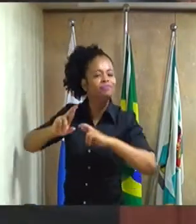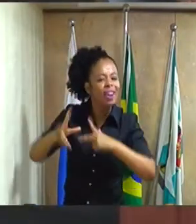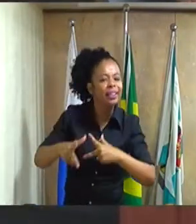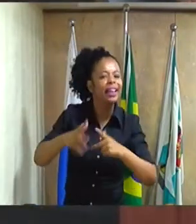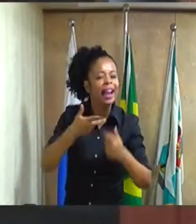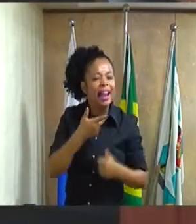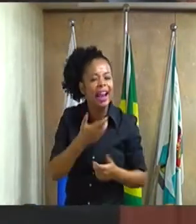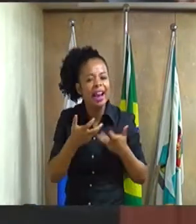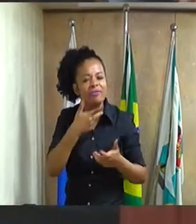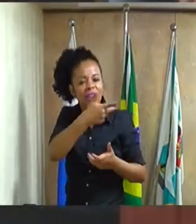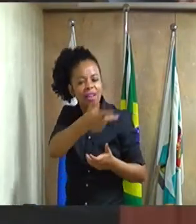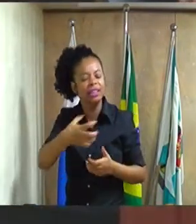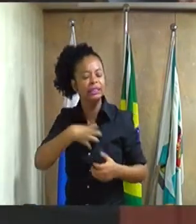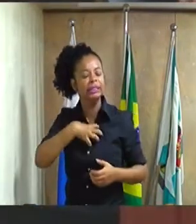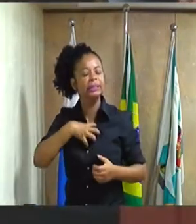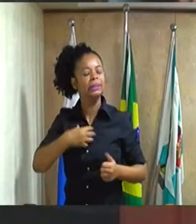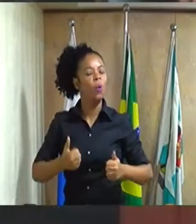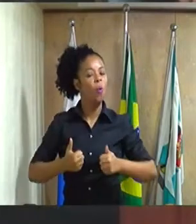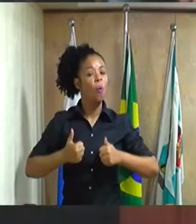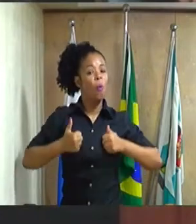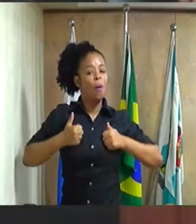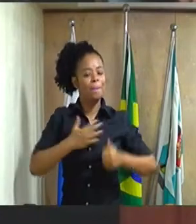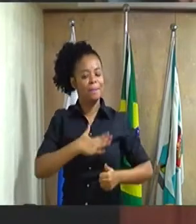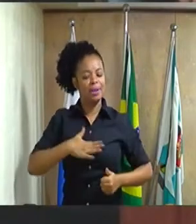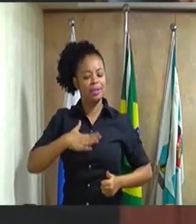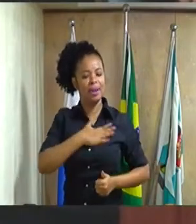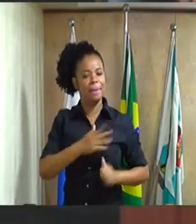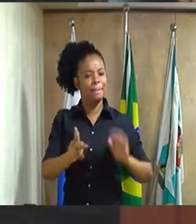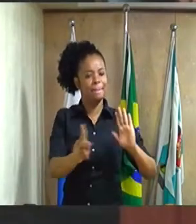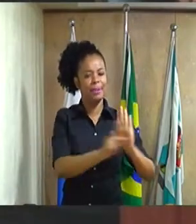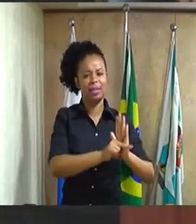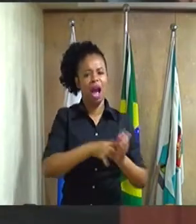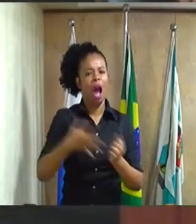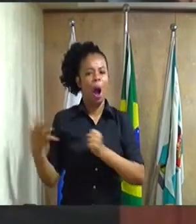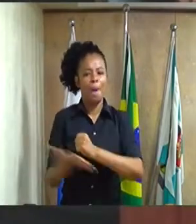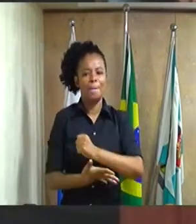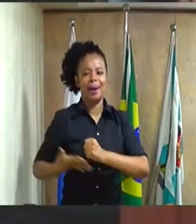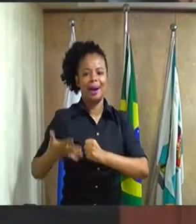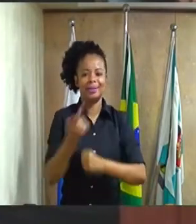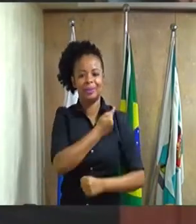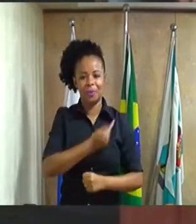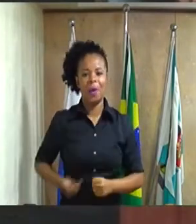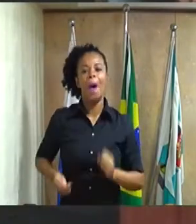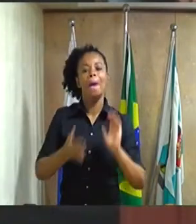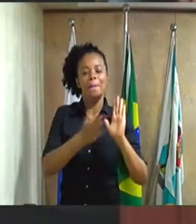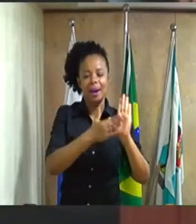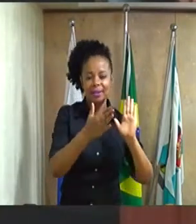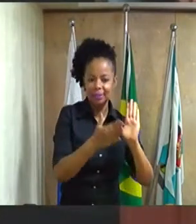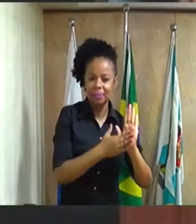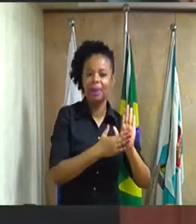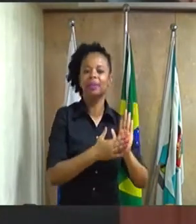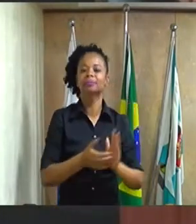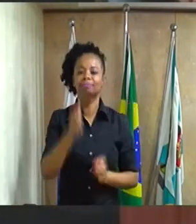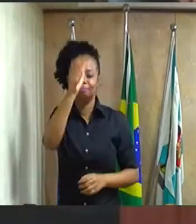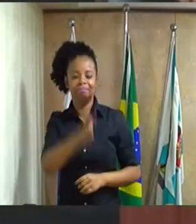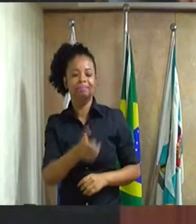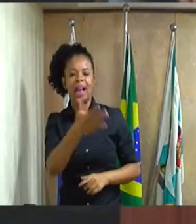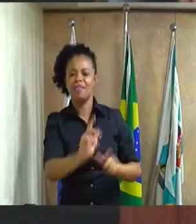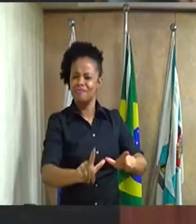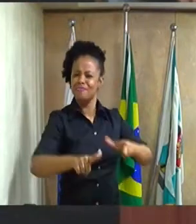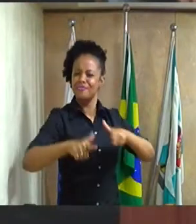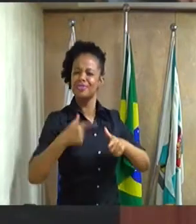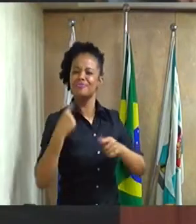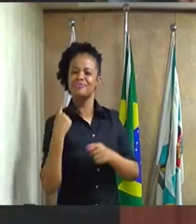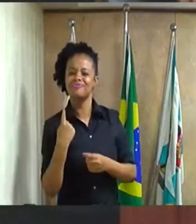momento, eu me sinto orgulhoso de fazer parte da base desse governo. Parabéns, a vossa excelência, de novo, pela feliz iniciativa